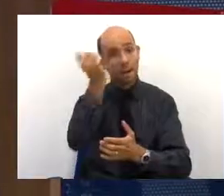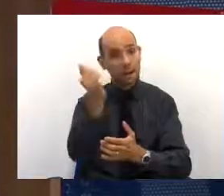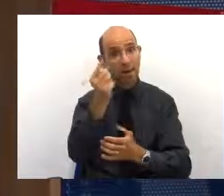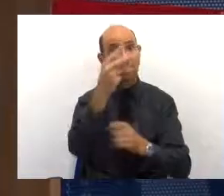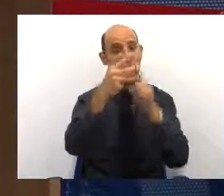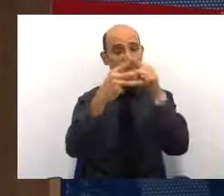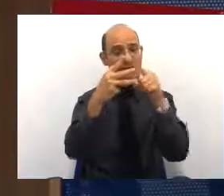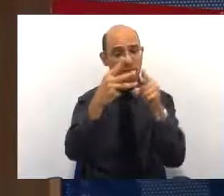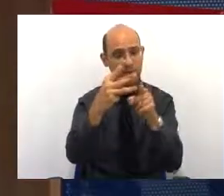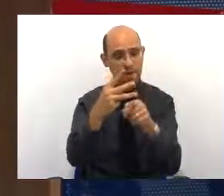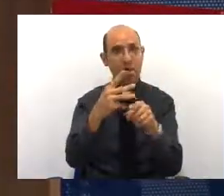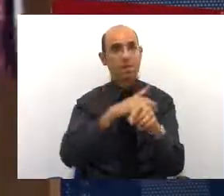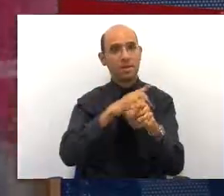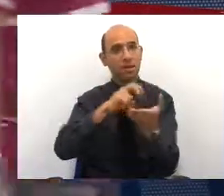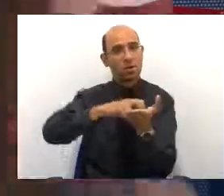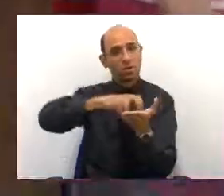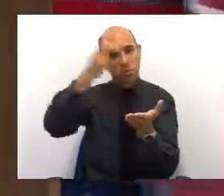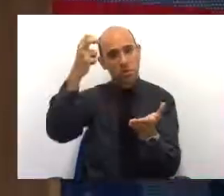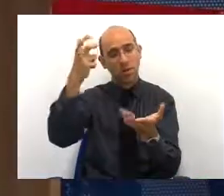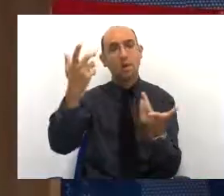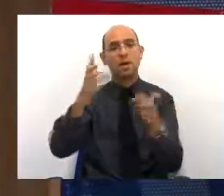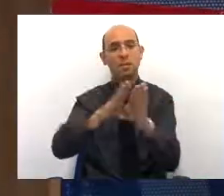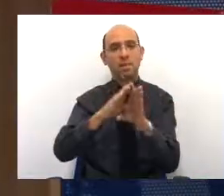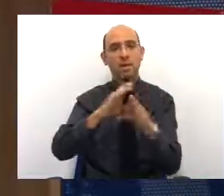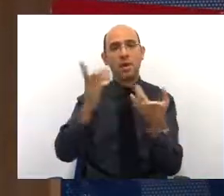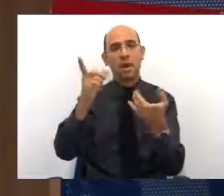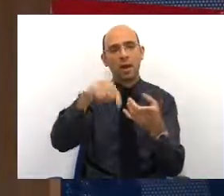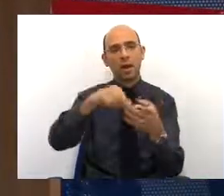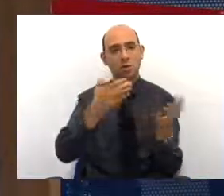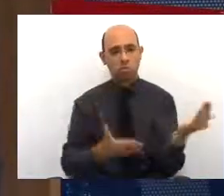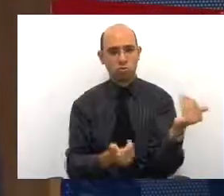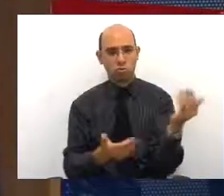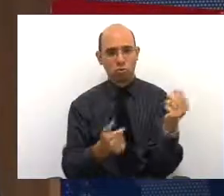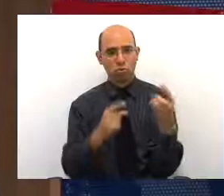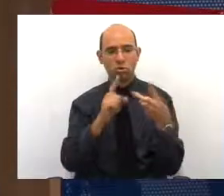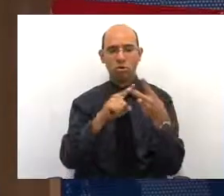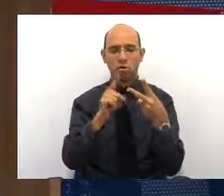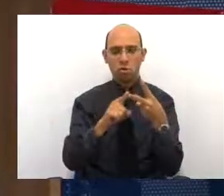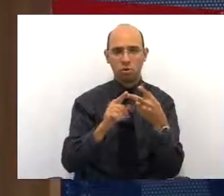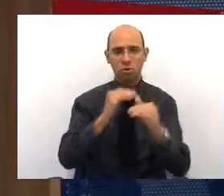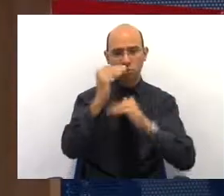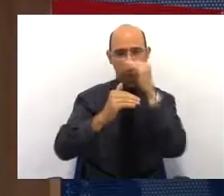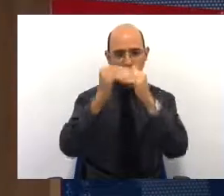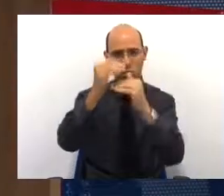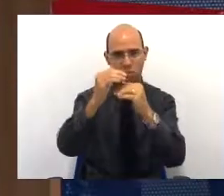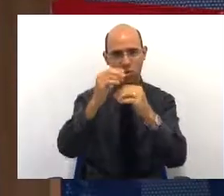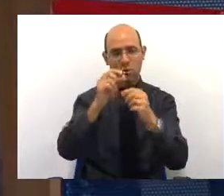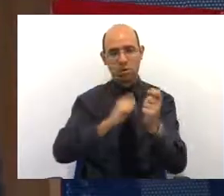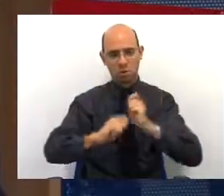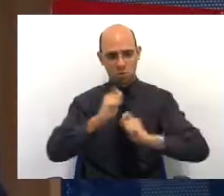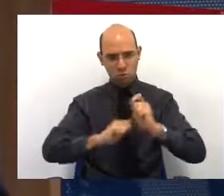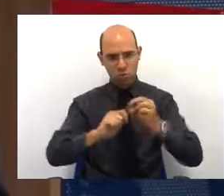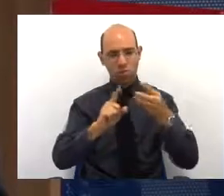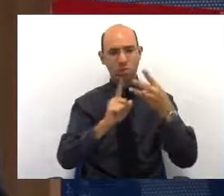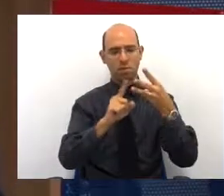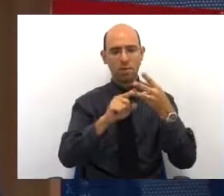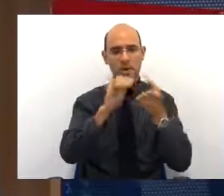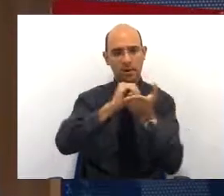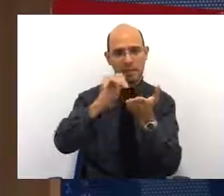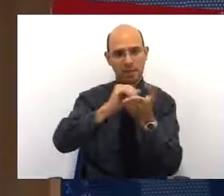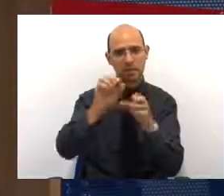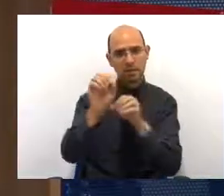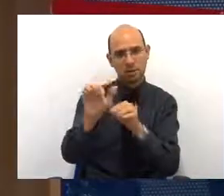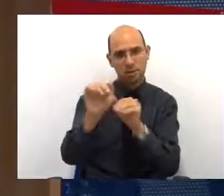três outras audiências para a parte da manhã da Coordenadoria da Juventude, a Secretaria de Desenvolvimento Econômico e a Secretaria de